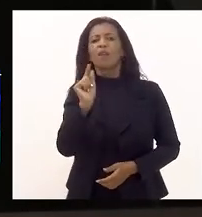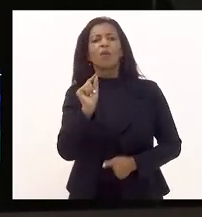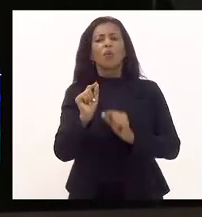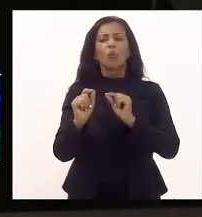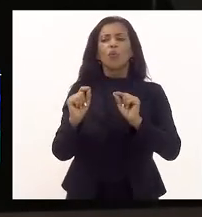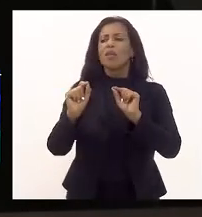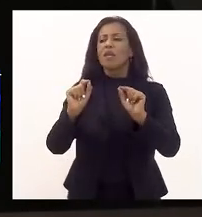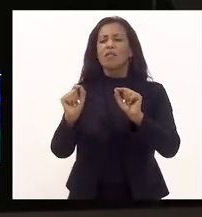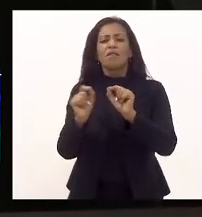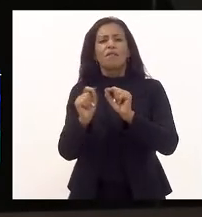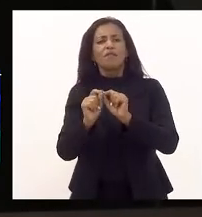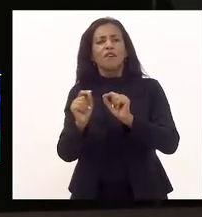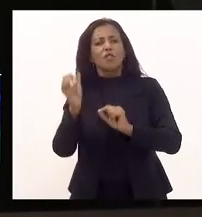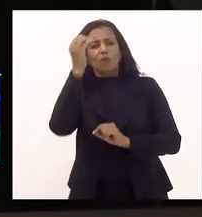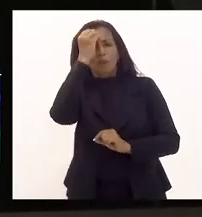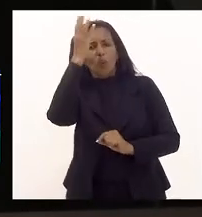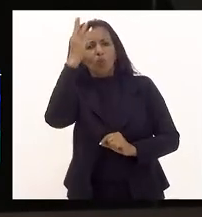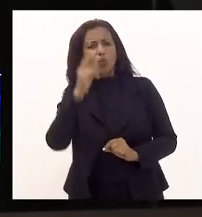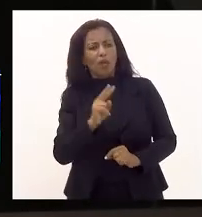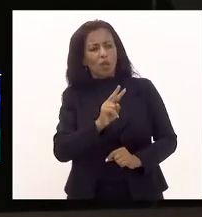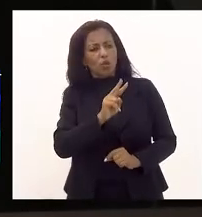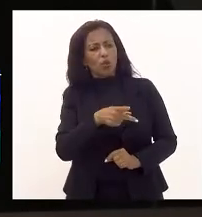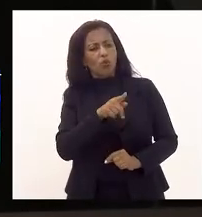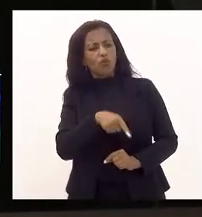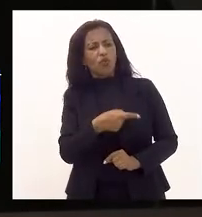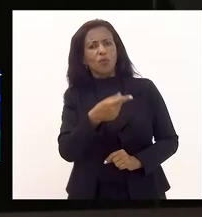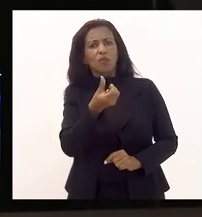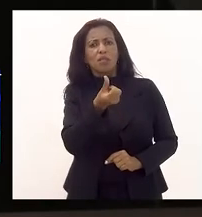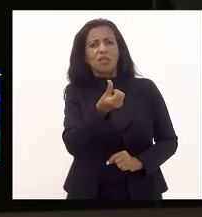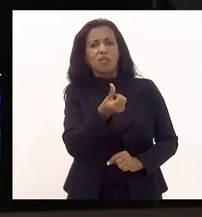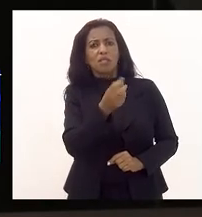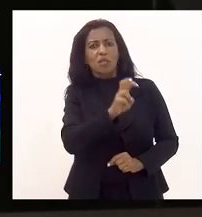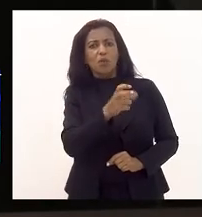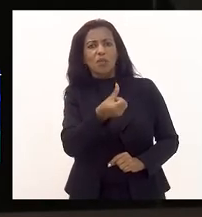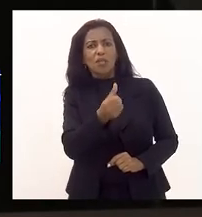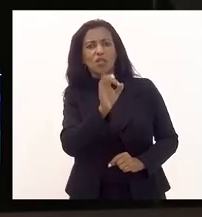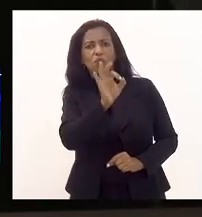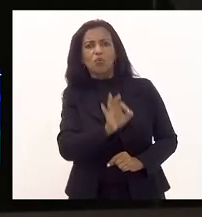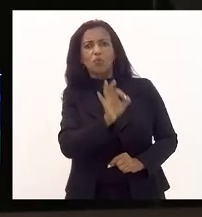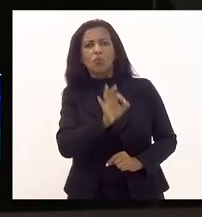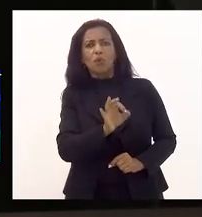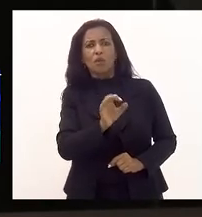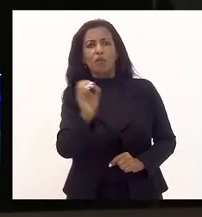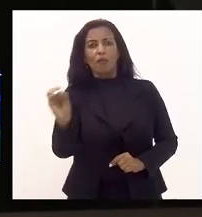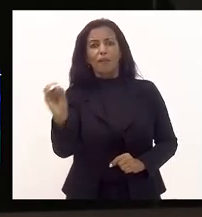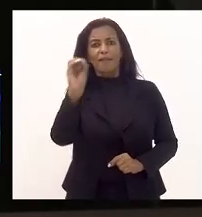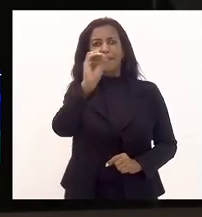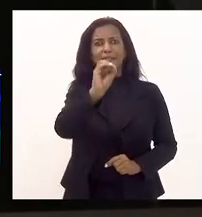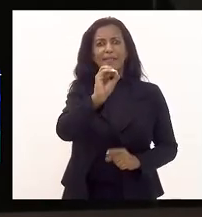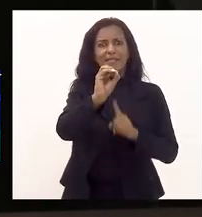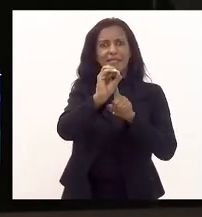realizado, daqueles 2,56%, a realização foi 0